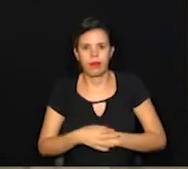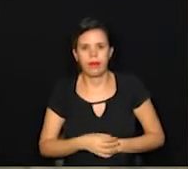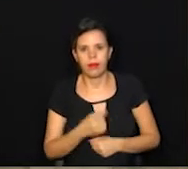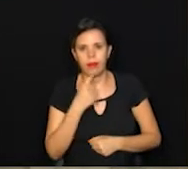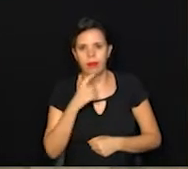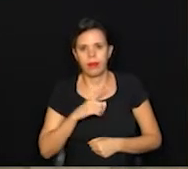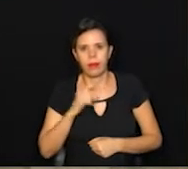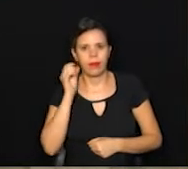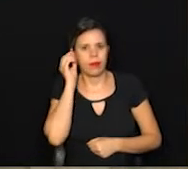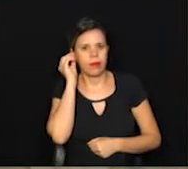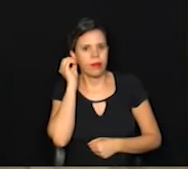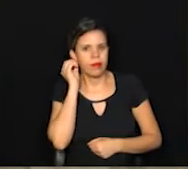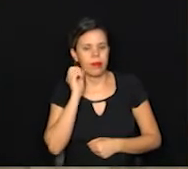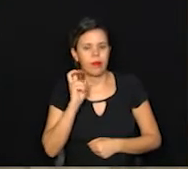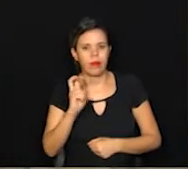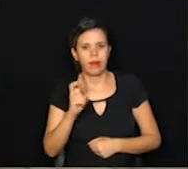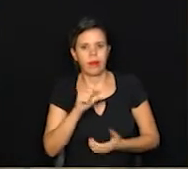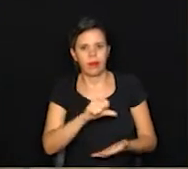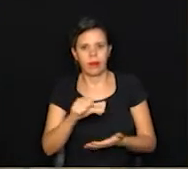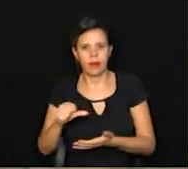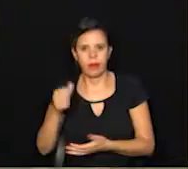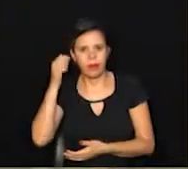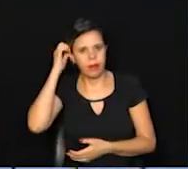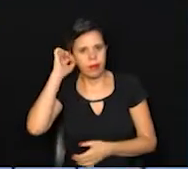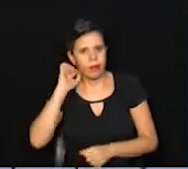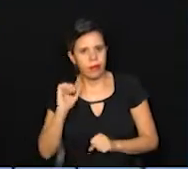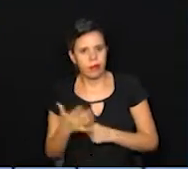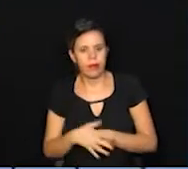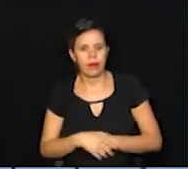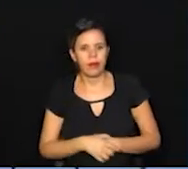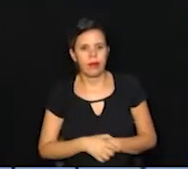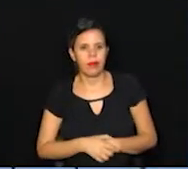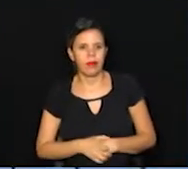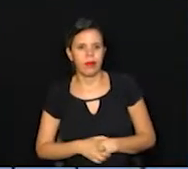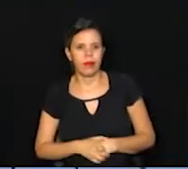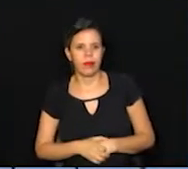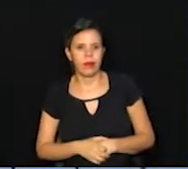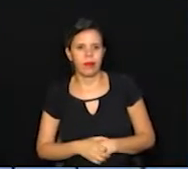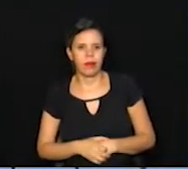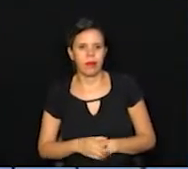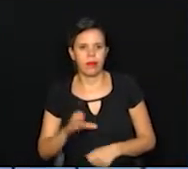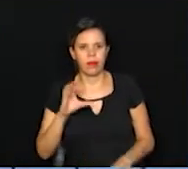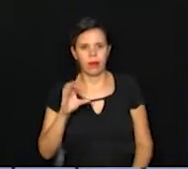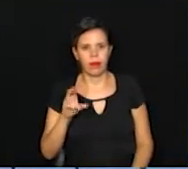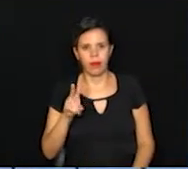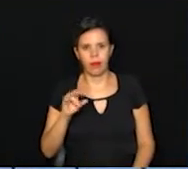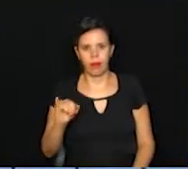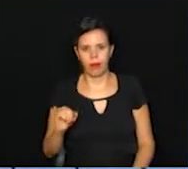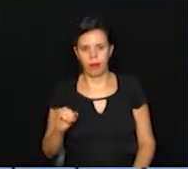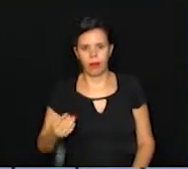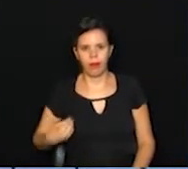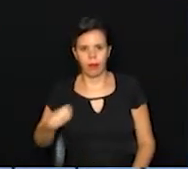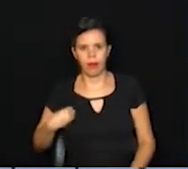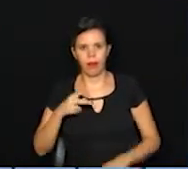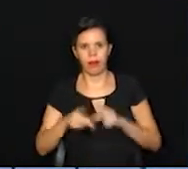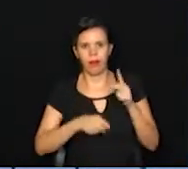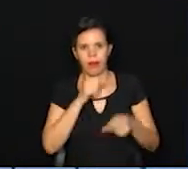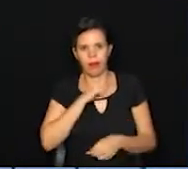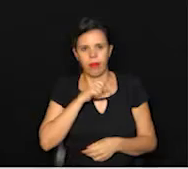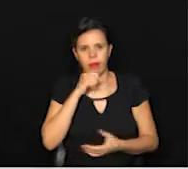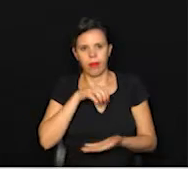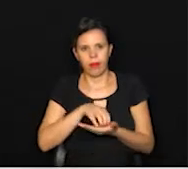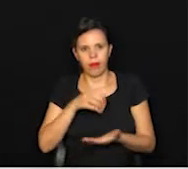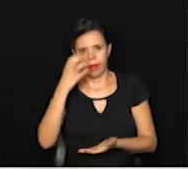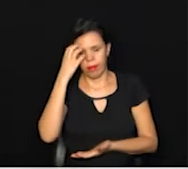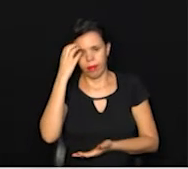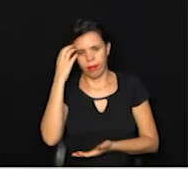Campinas tem cinco locais da imunização da Covid-19. Olha, o CVI, que é o centro de vivência do idoso, que fica